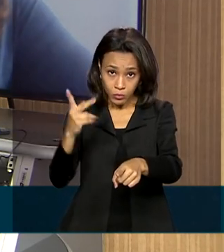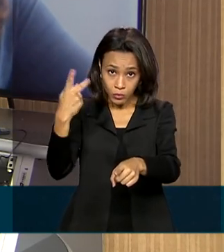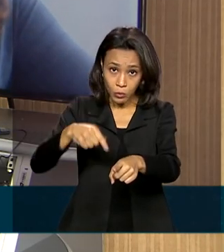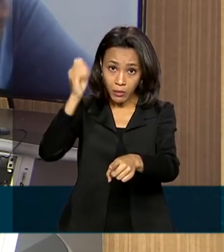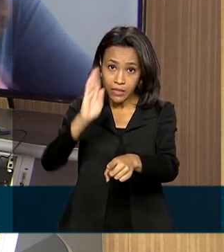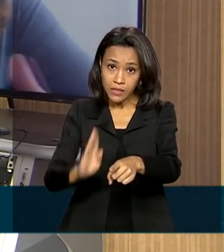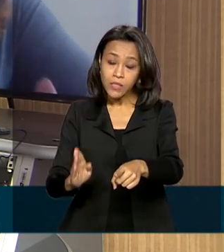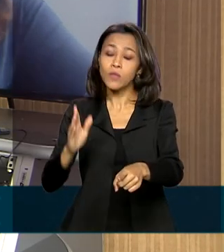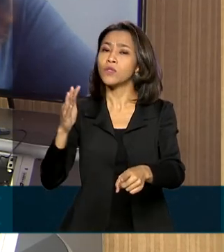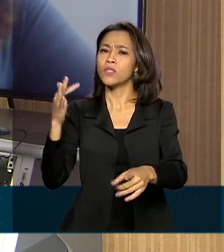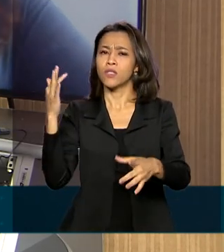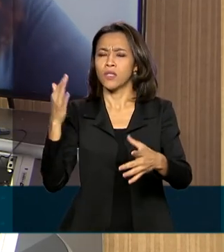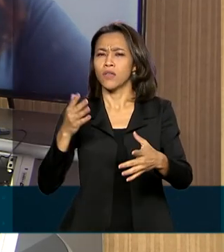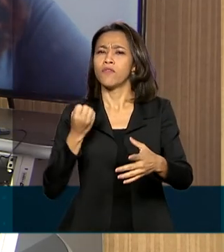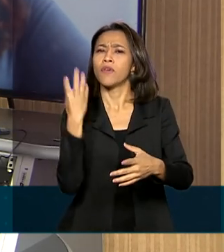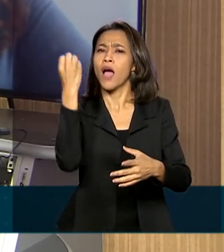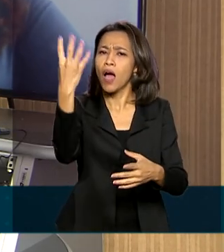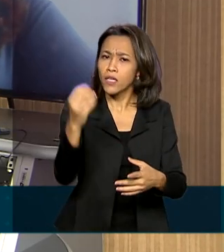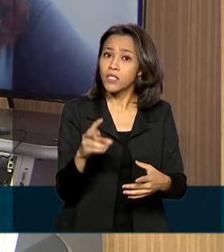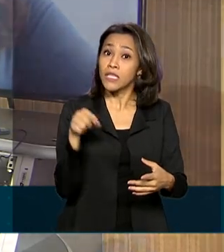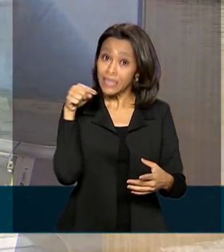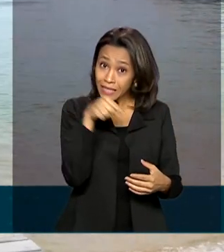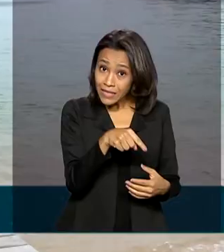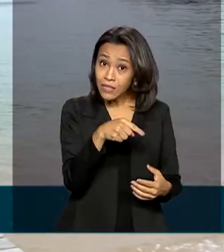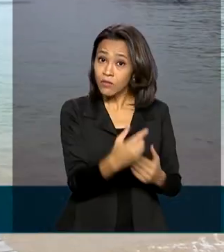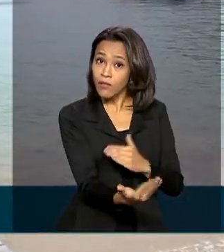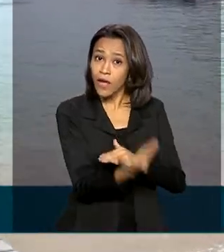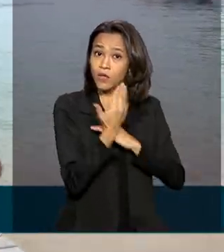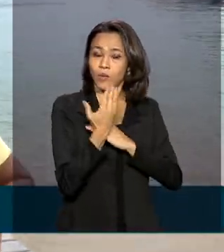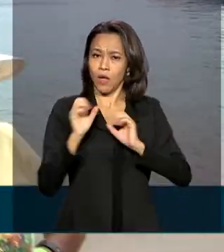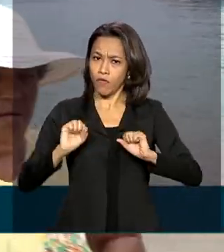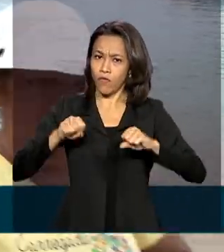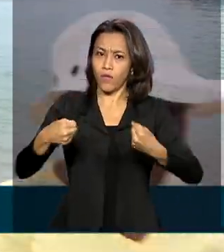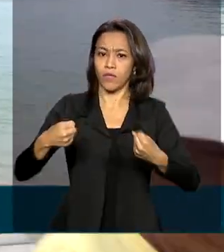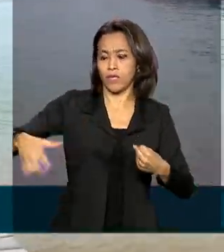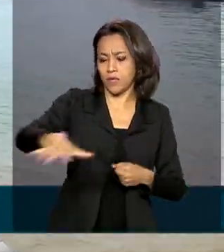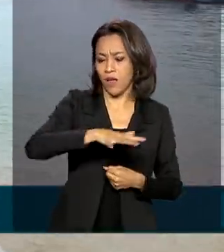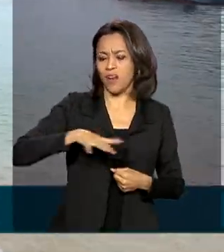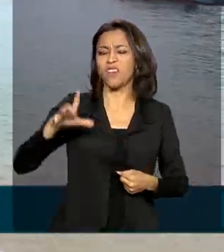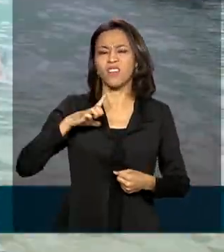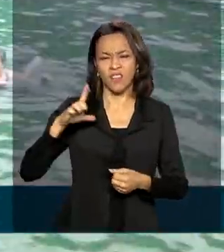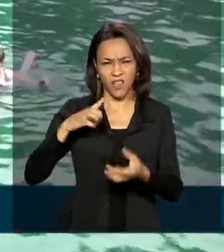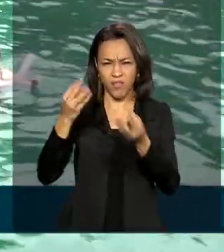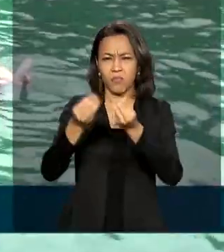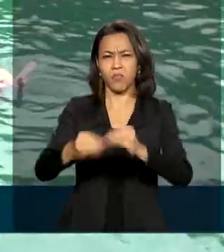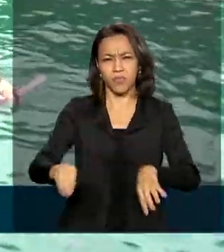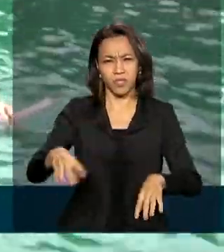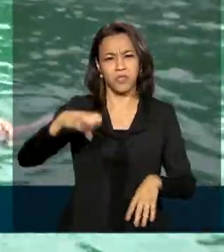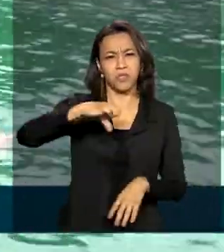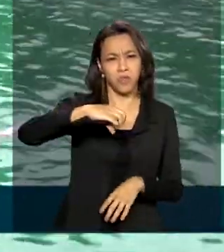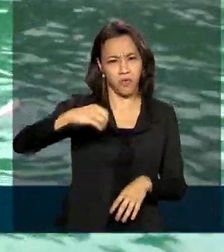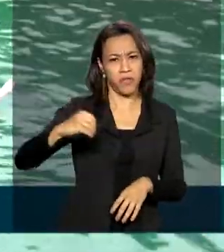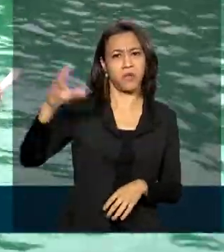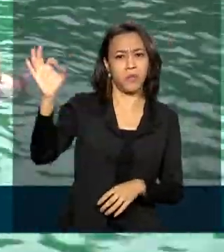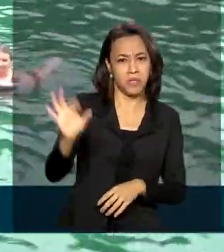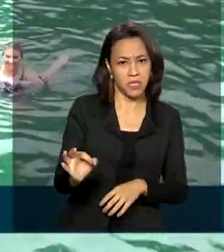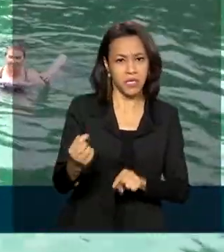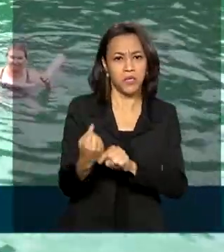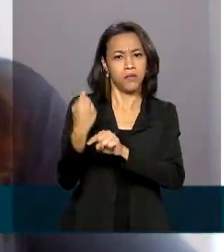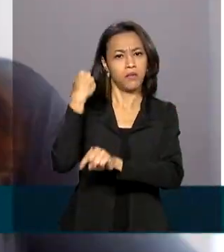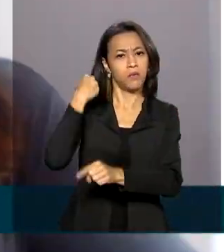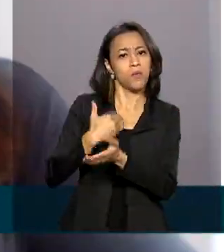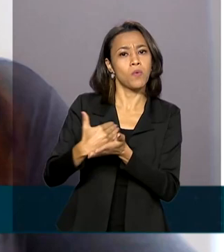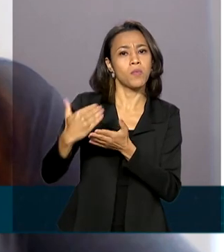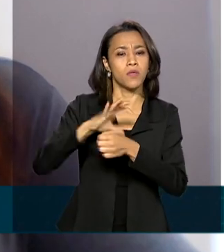a regulamentação vai fortalecer o setor, que chegou a acumular perdas de mais de 90% no início da